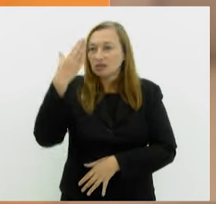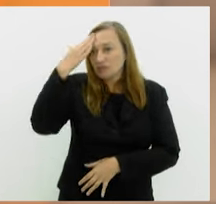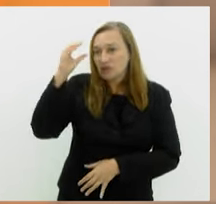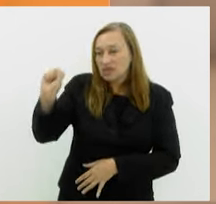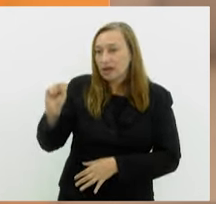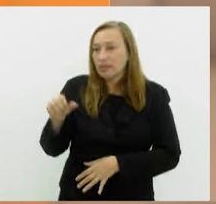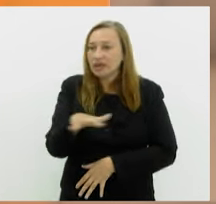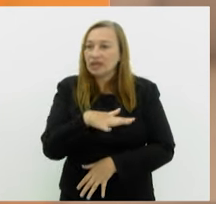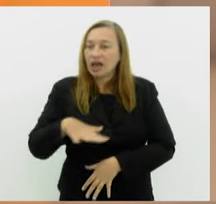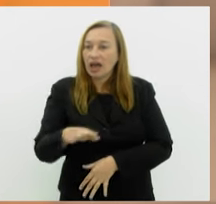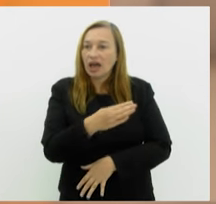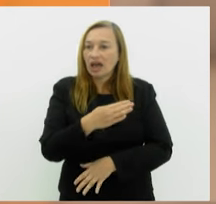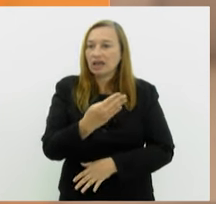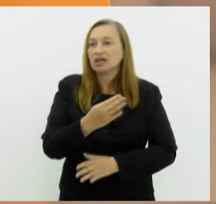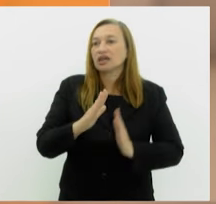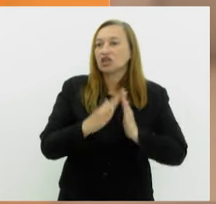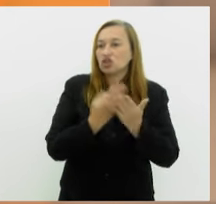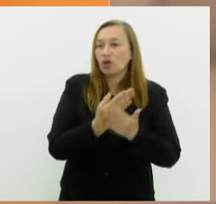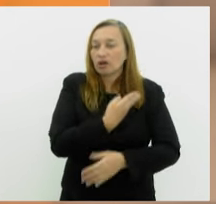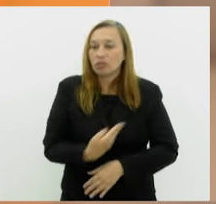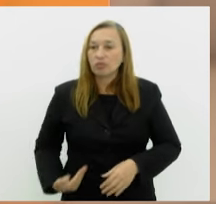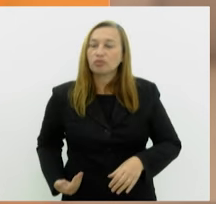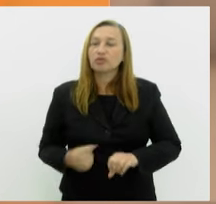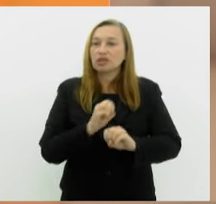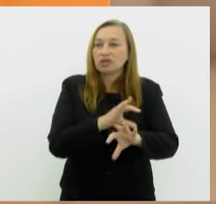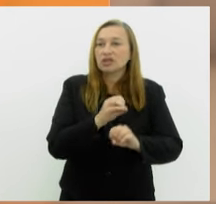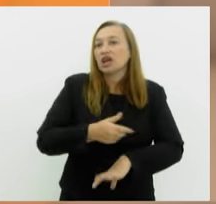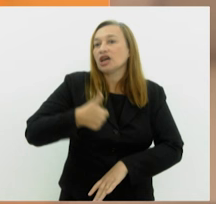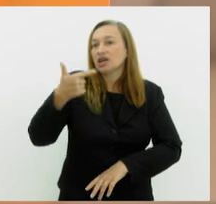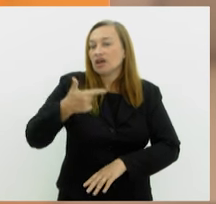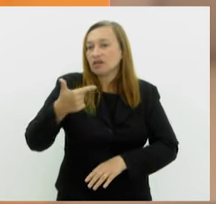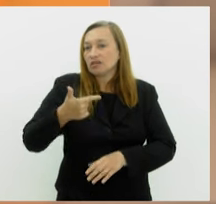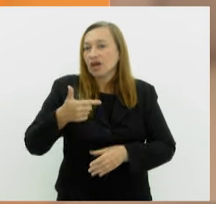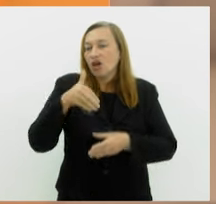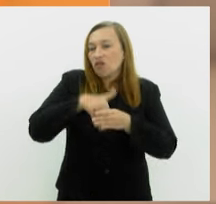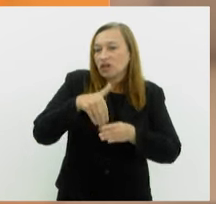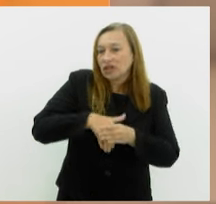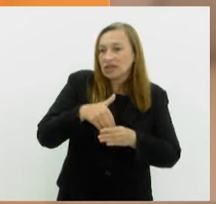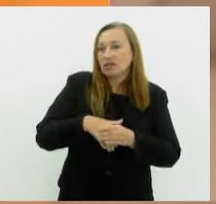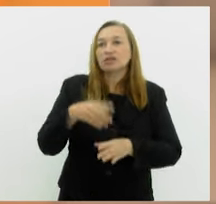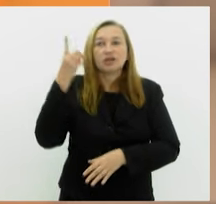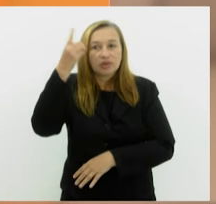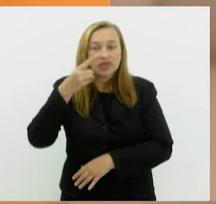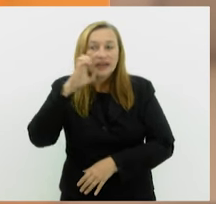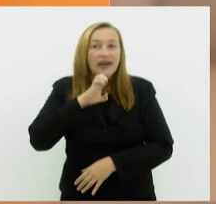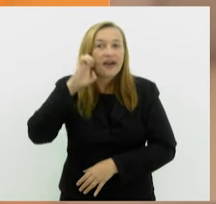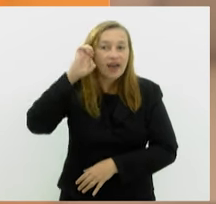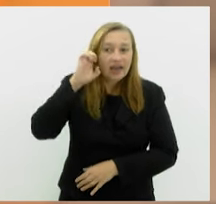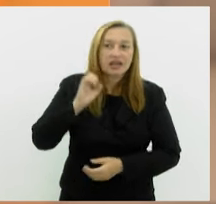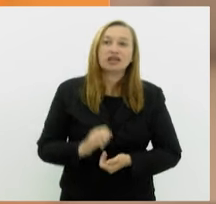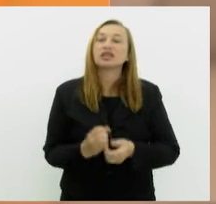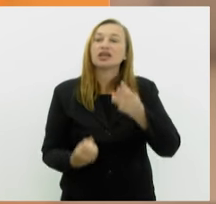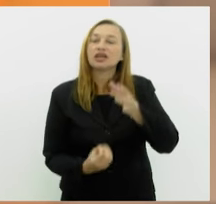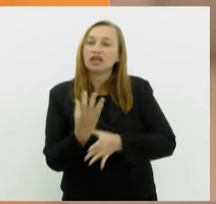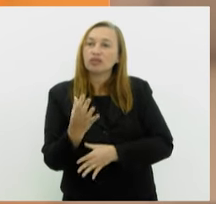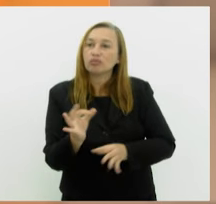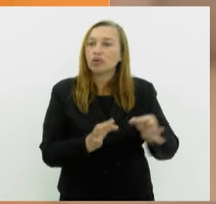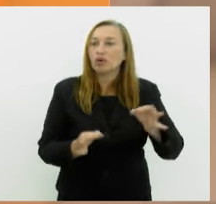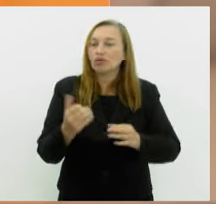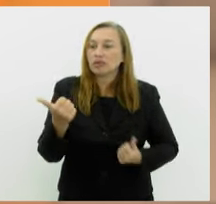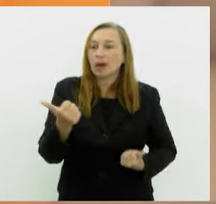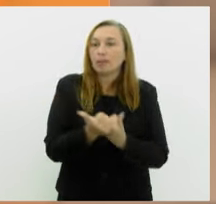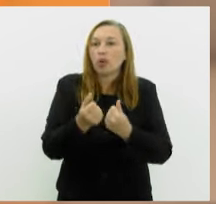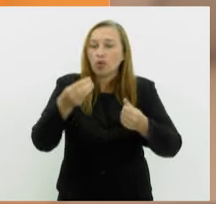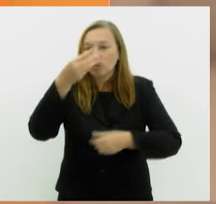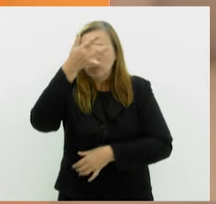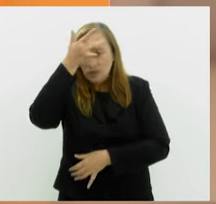rede pública de educação. E em votação, proposta da deputada Élica Takimoto, que cria o programa de apoio mental